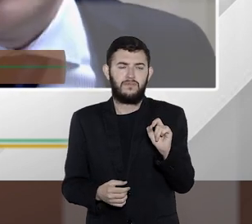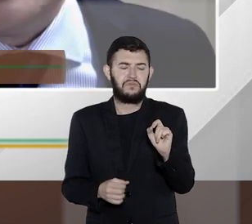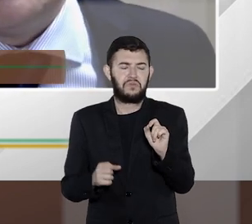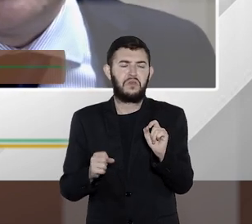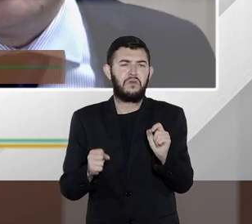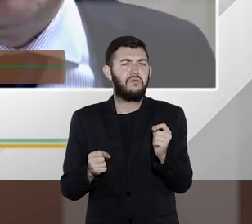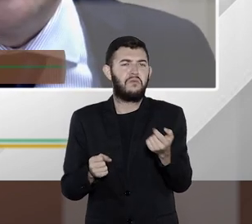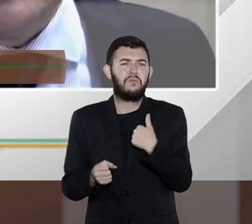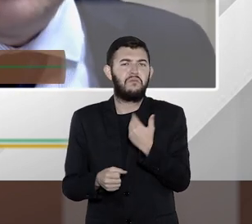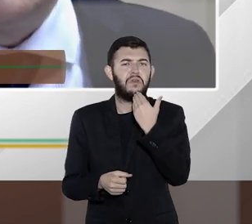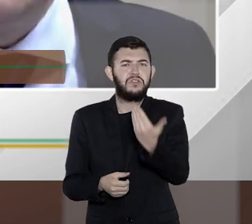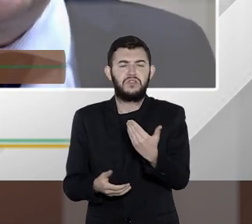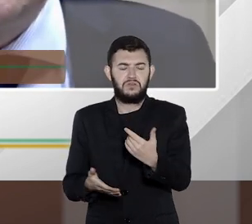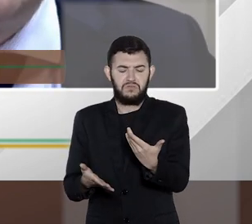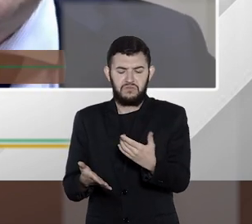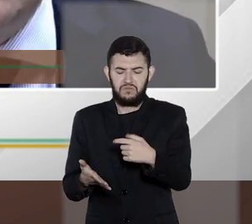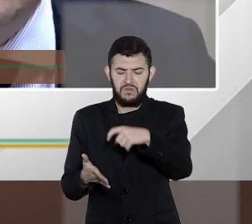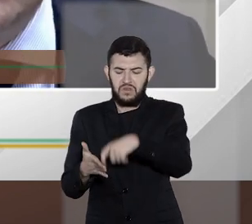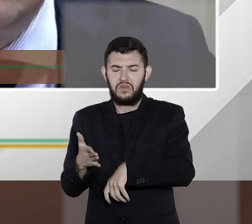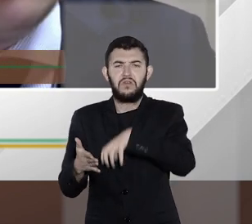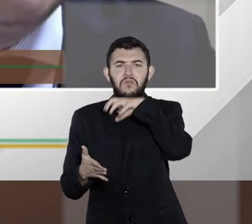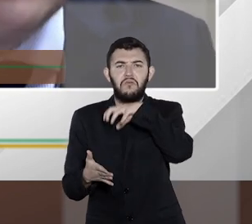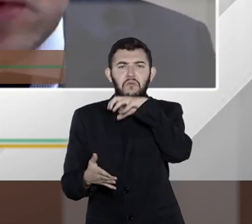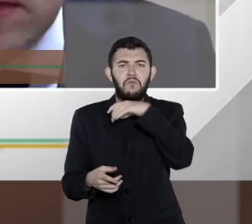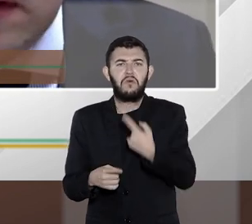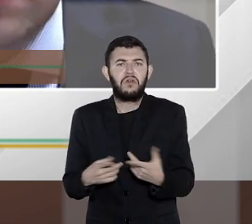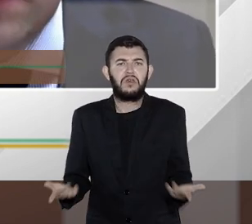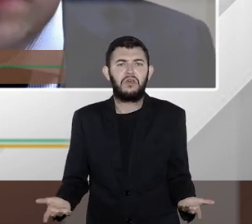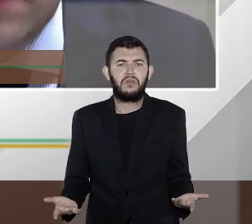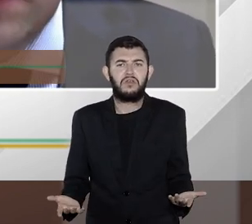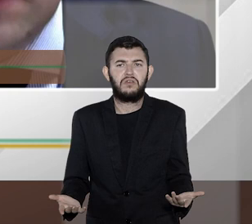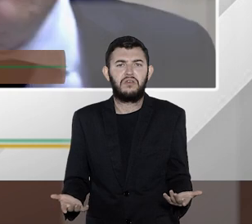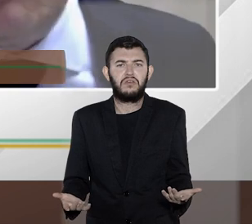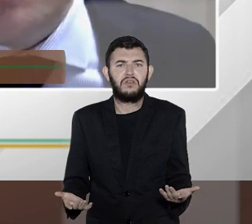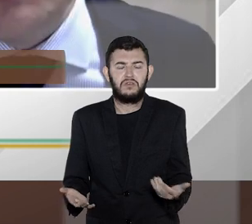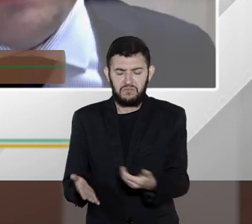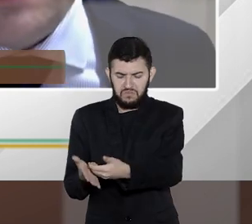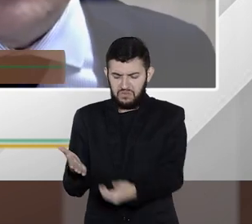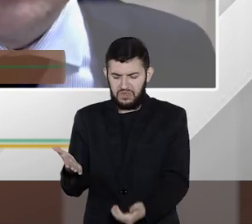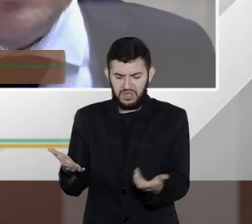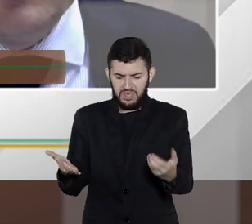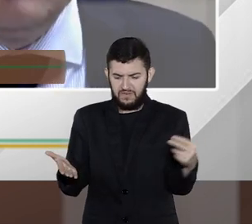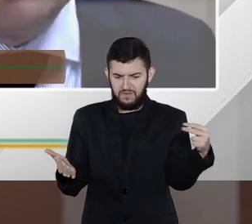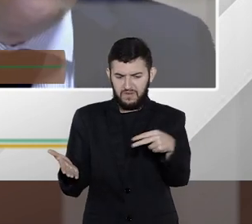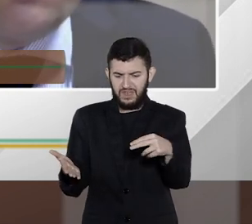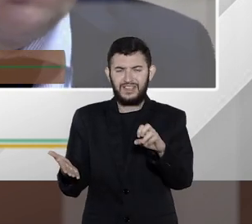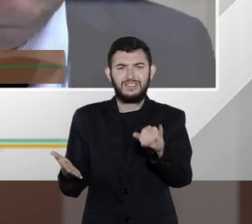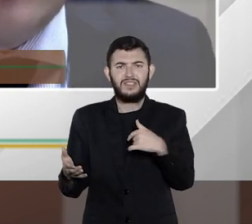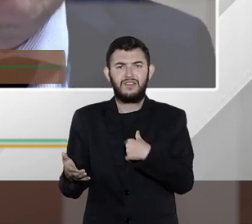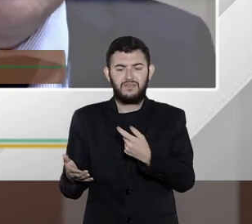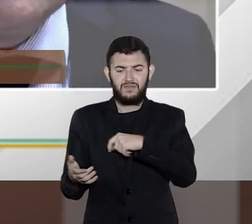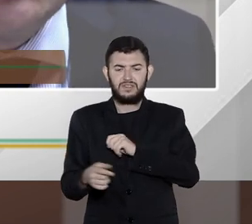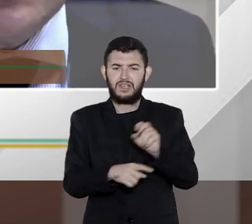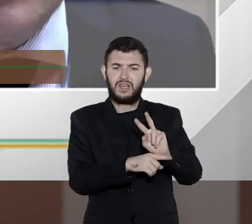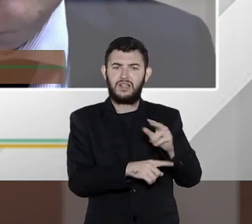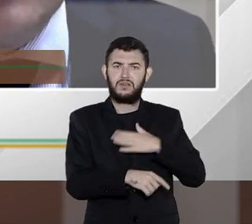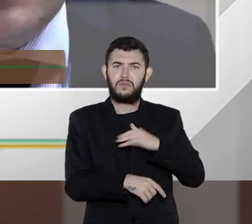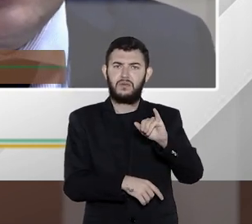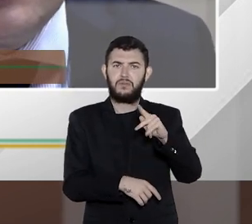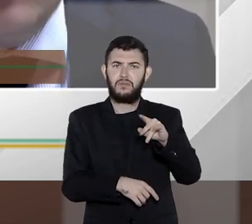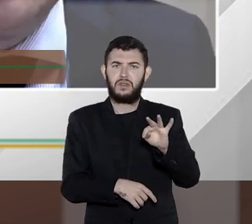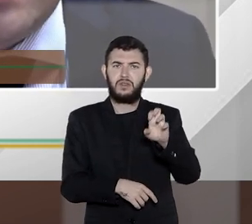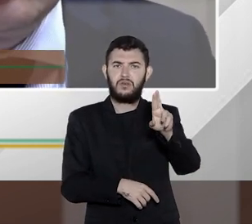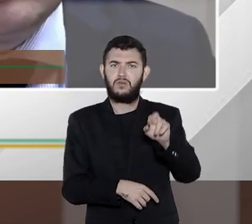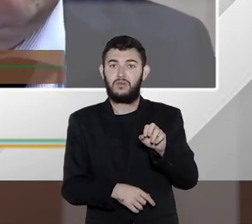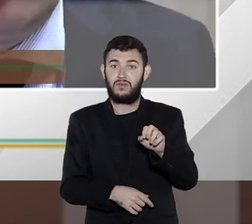você quer minha declaração de imposto de renda se você está fiscalizando o meu IPTU se não tiver pertinência você não vai poder exigir